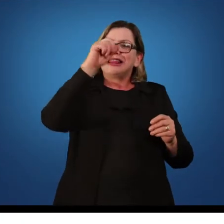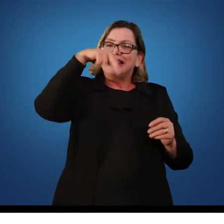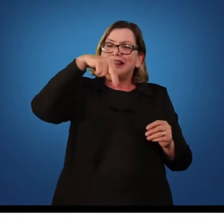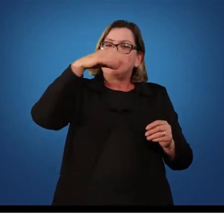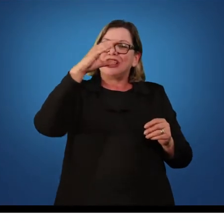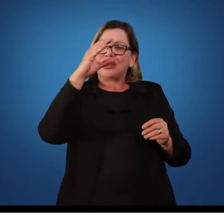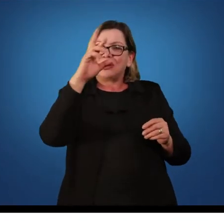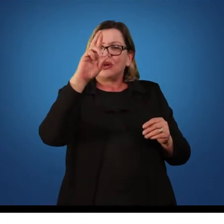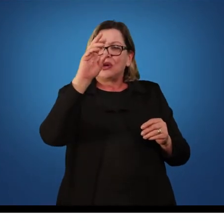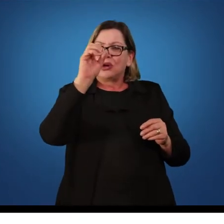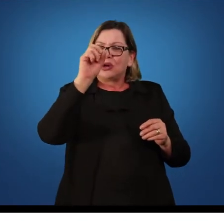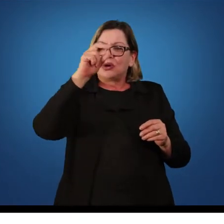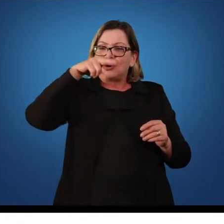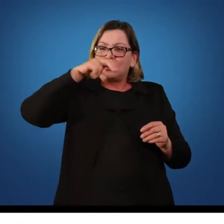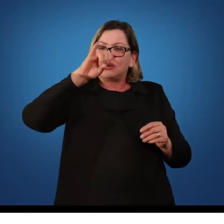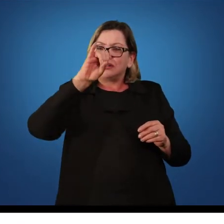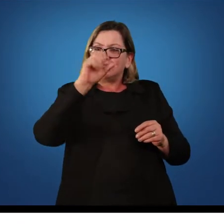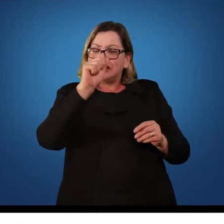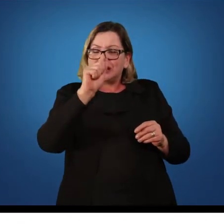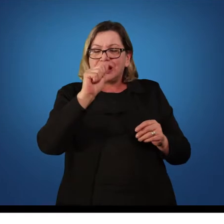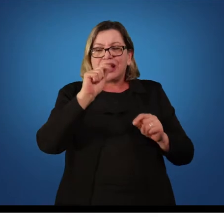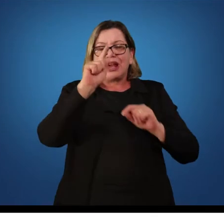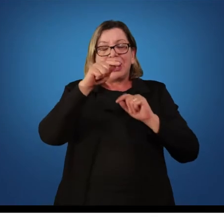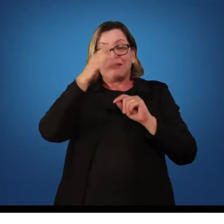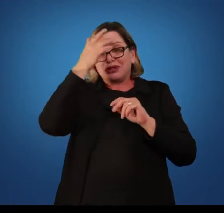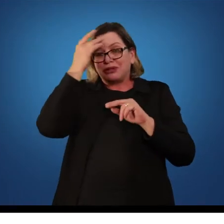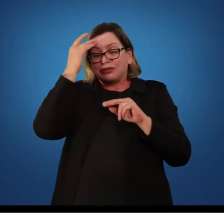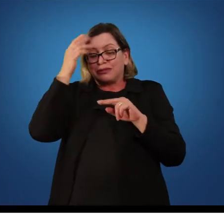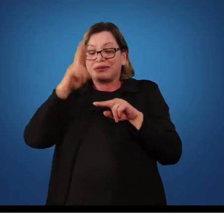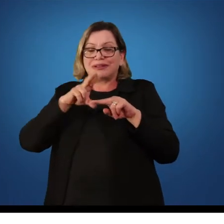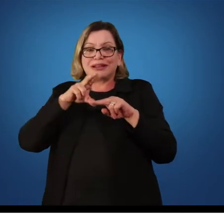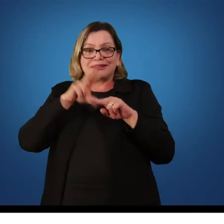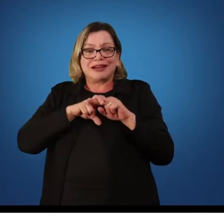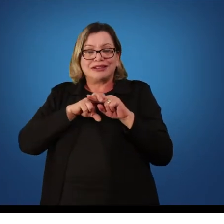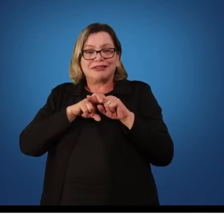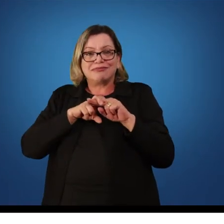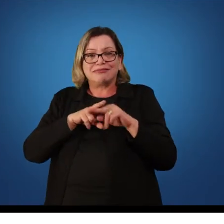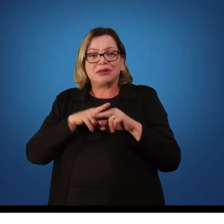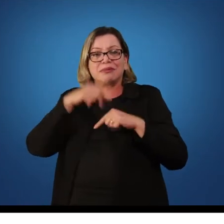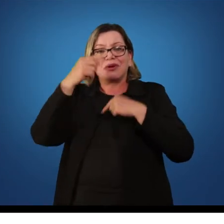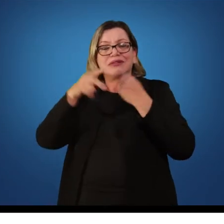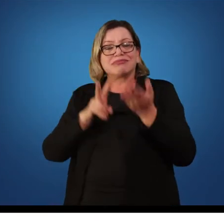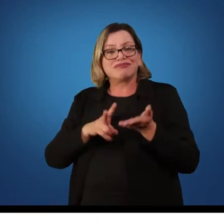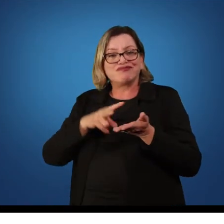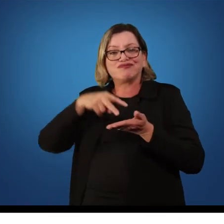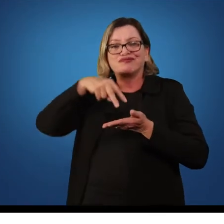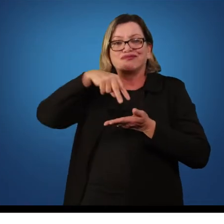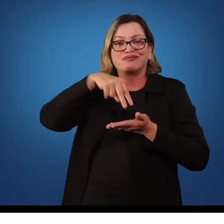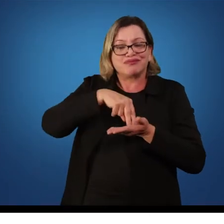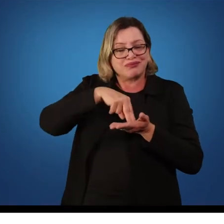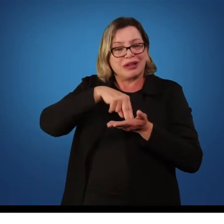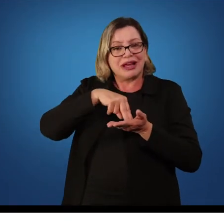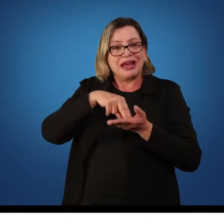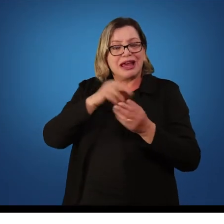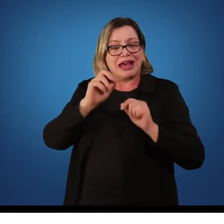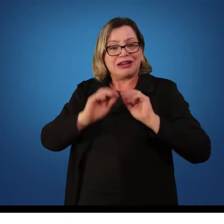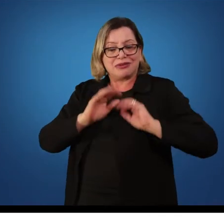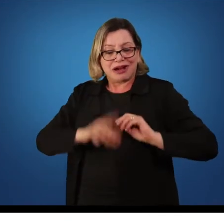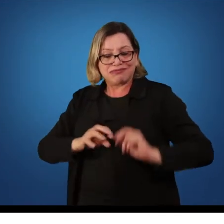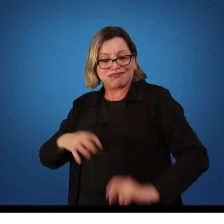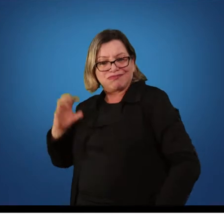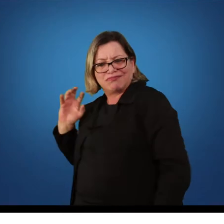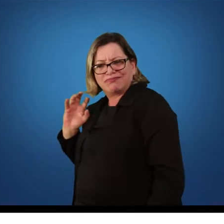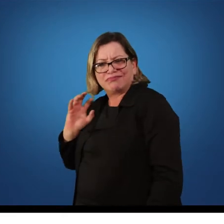uma pessoa levantar-se da posição sentada para uma posição em pé, é um arremesso no andebol,